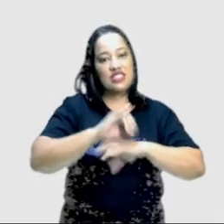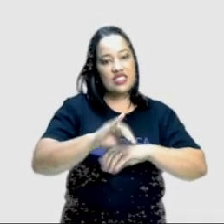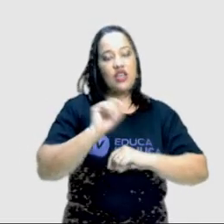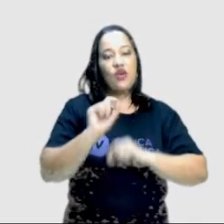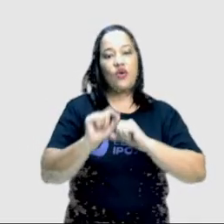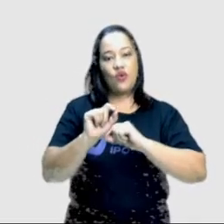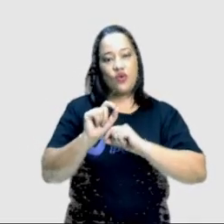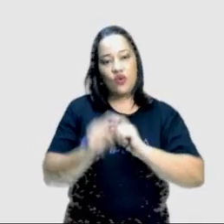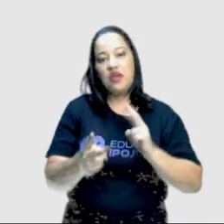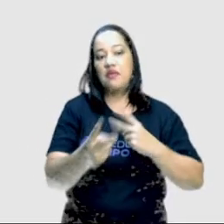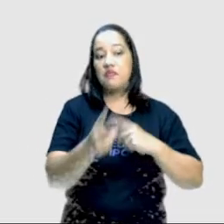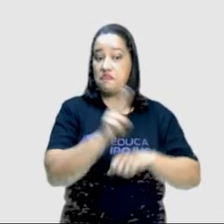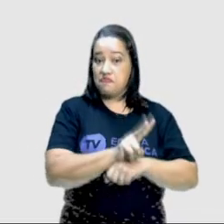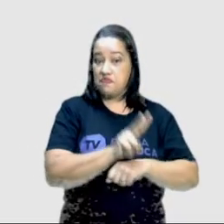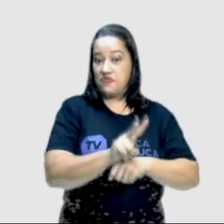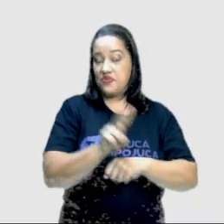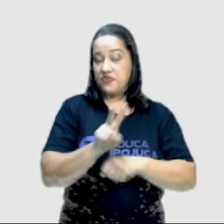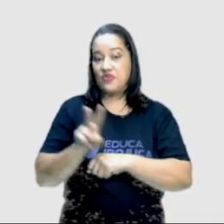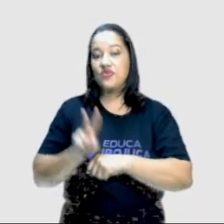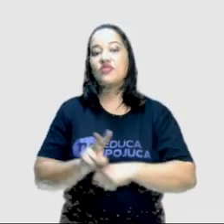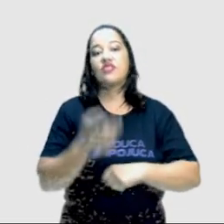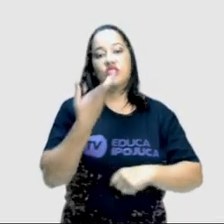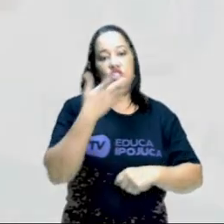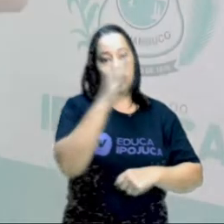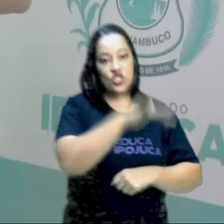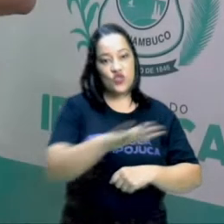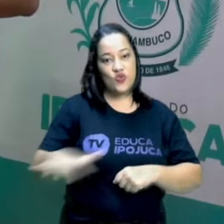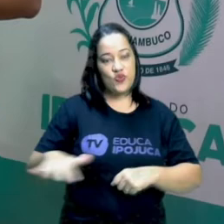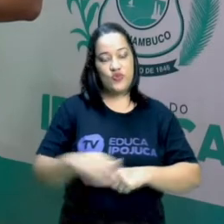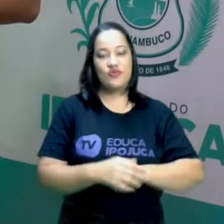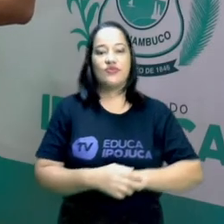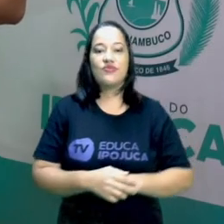vacinação e proteção, principalmente das crianças.